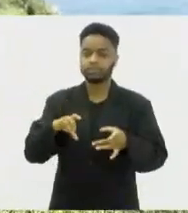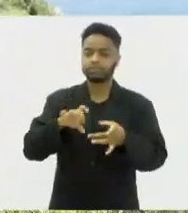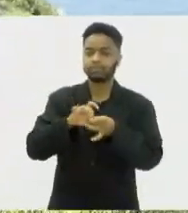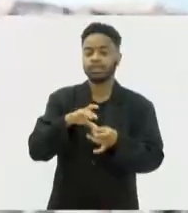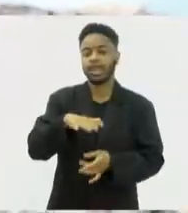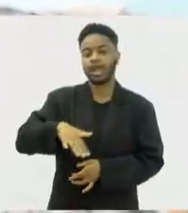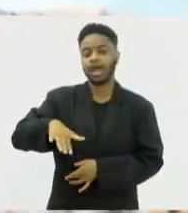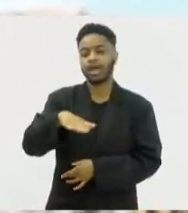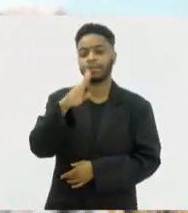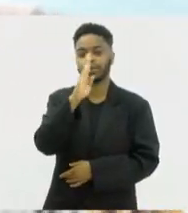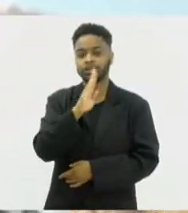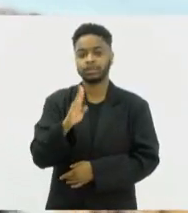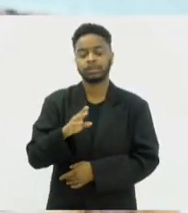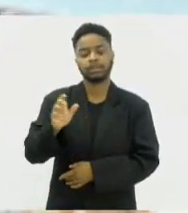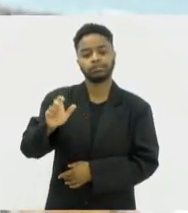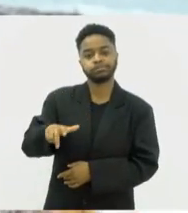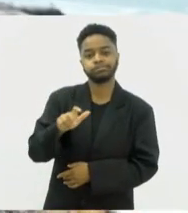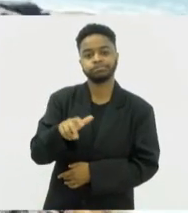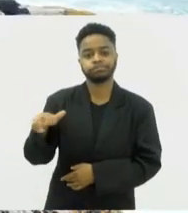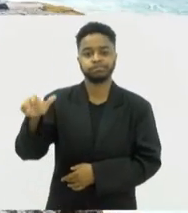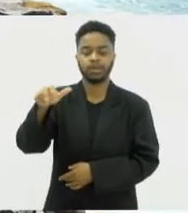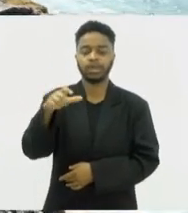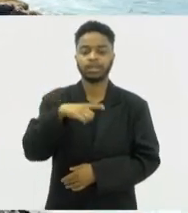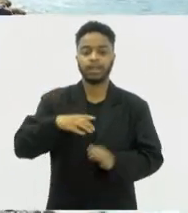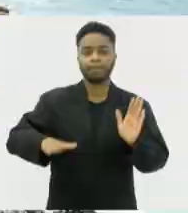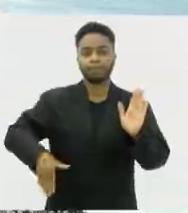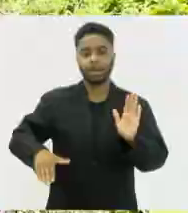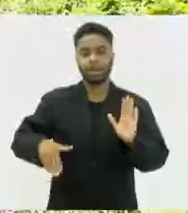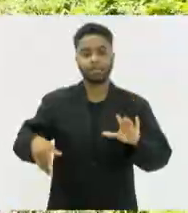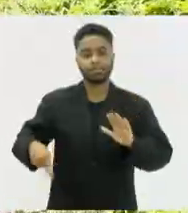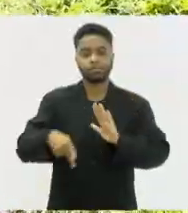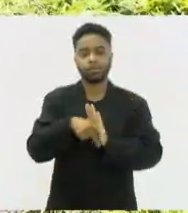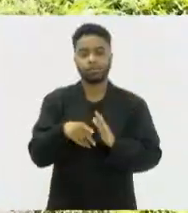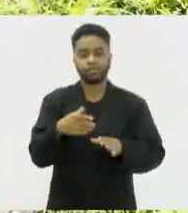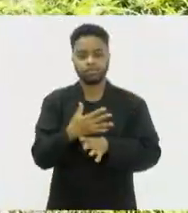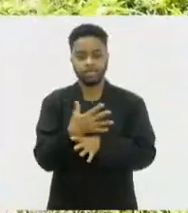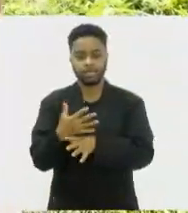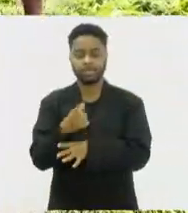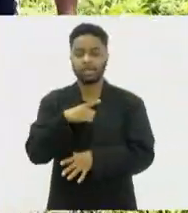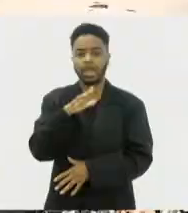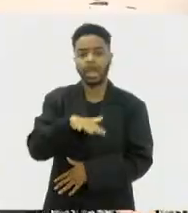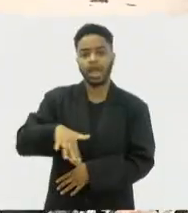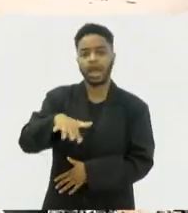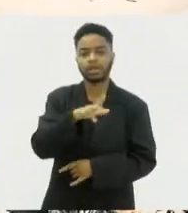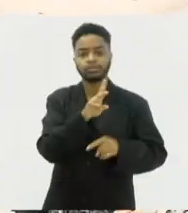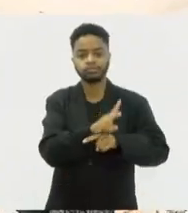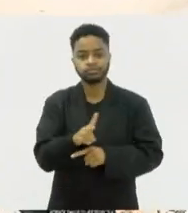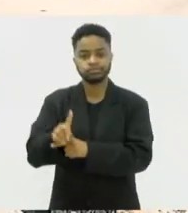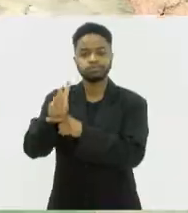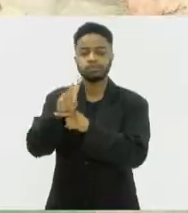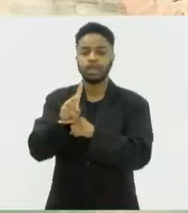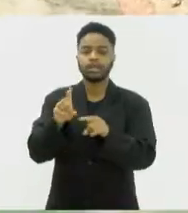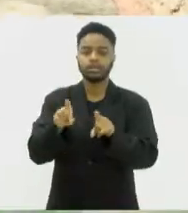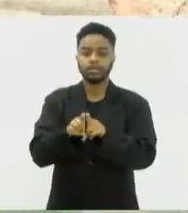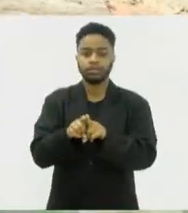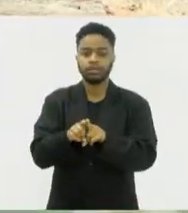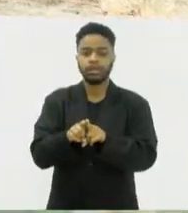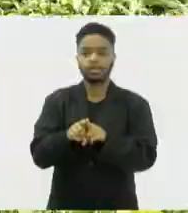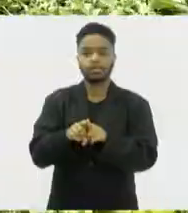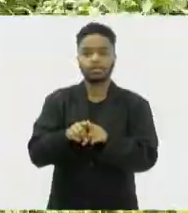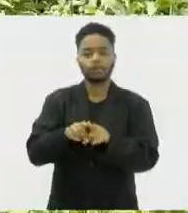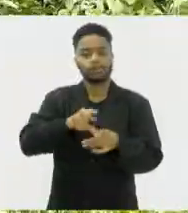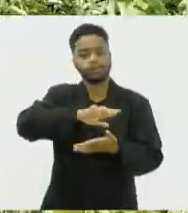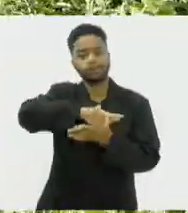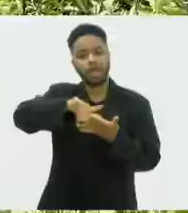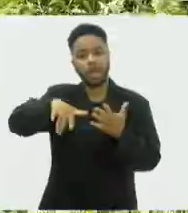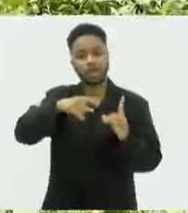longo curso. A Transcabufrio percorre praias da cidade, com áreas preservadas de restinga, dunas, lagoas e costão rochoso,